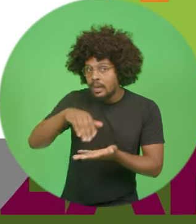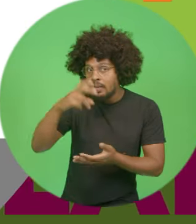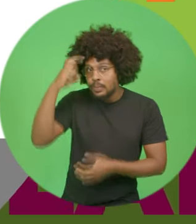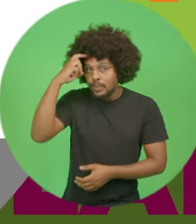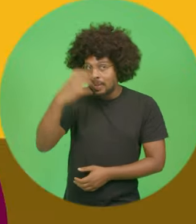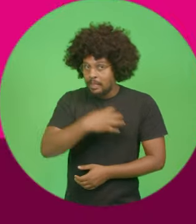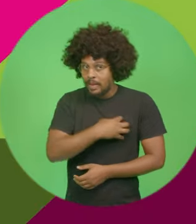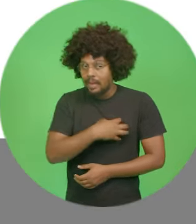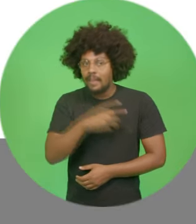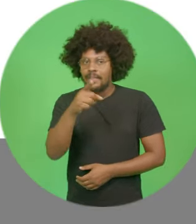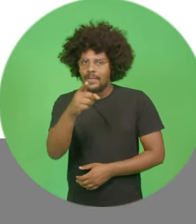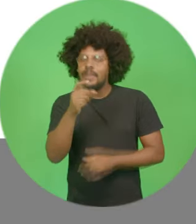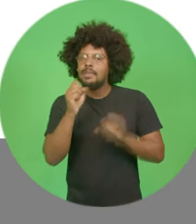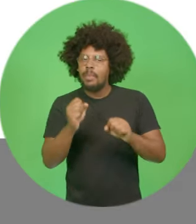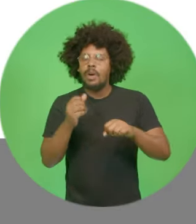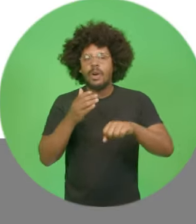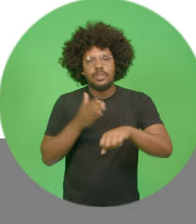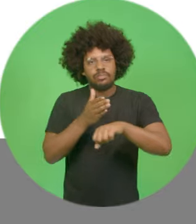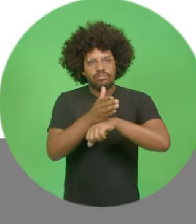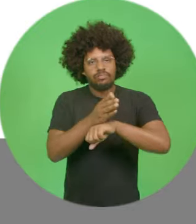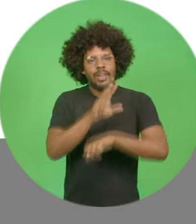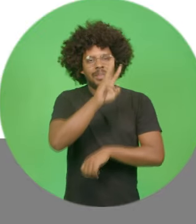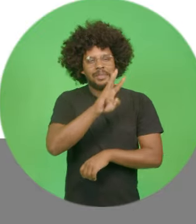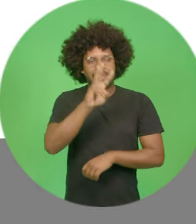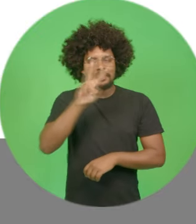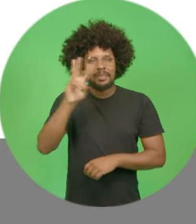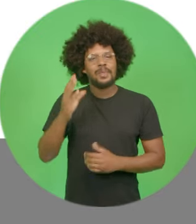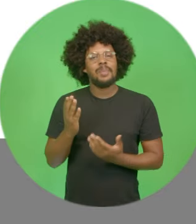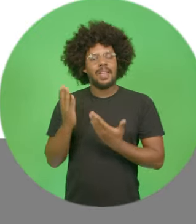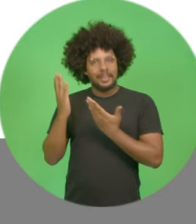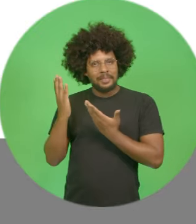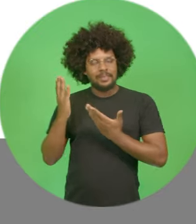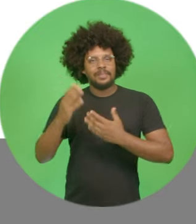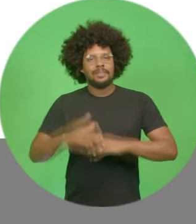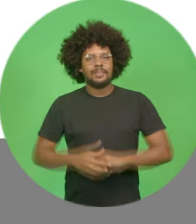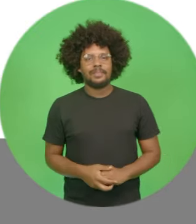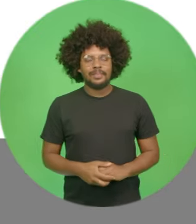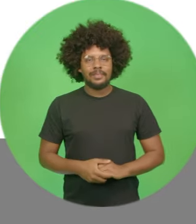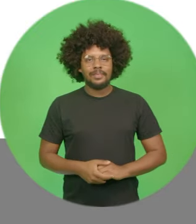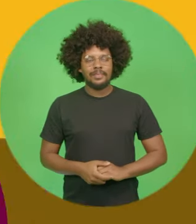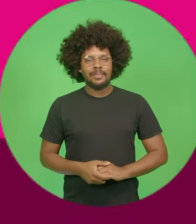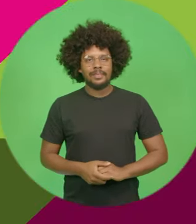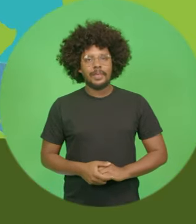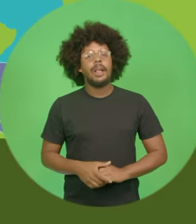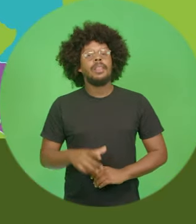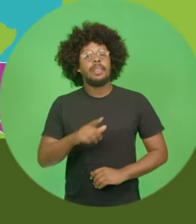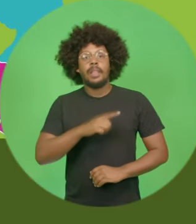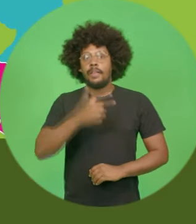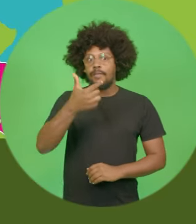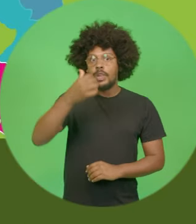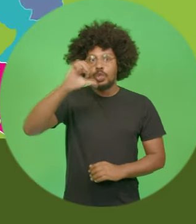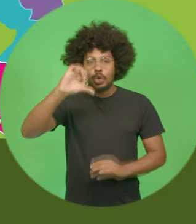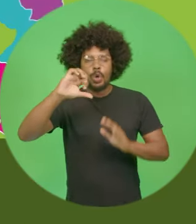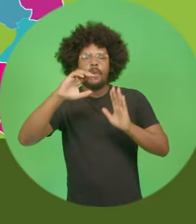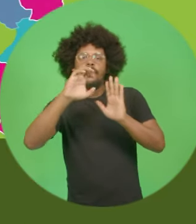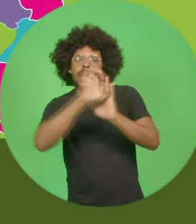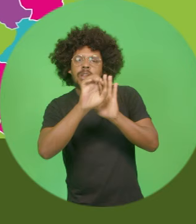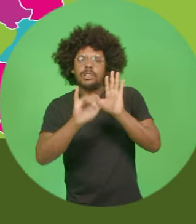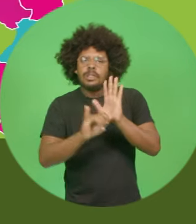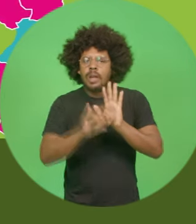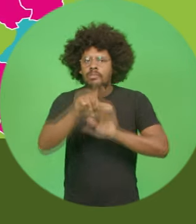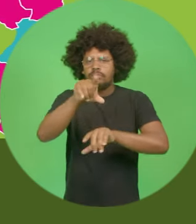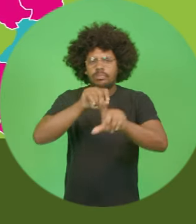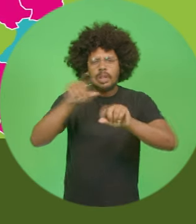da Bahia? Acesse o portal baieapnab.com.br São 29 editais de